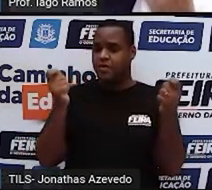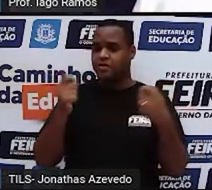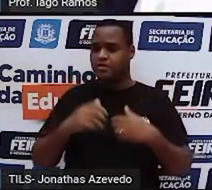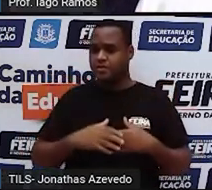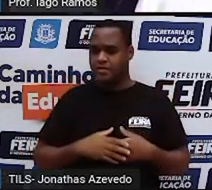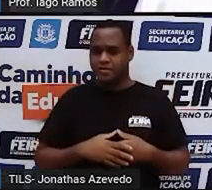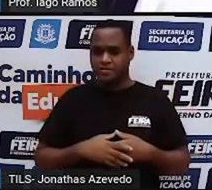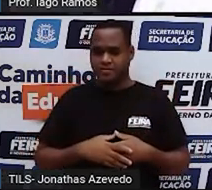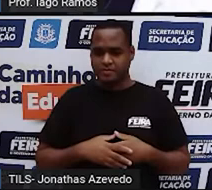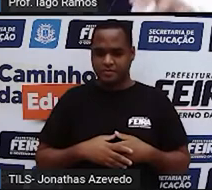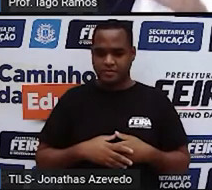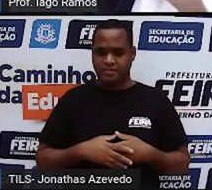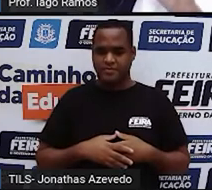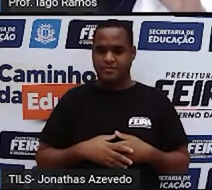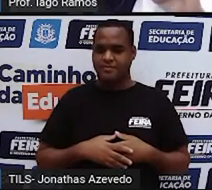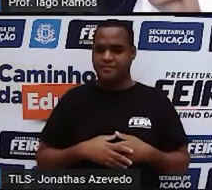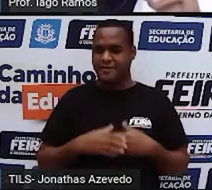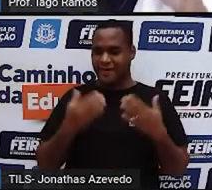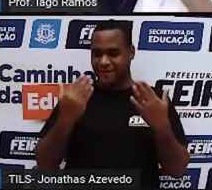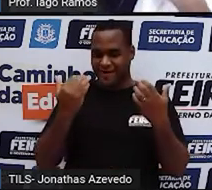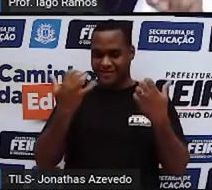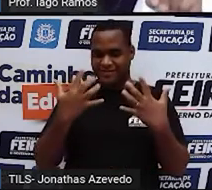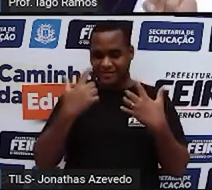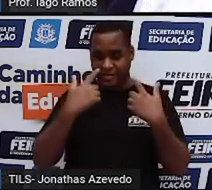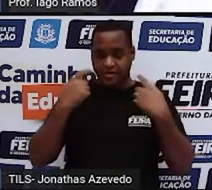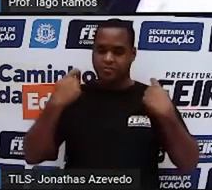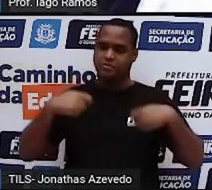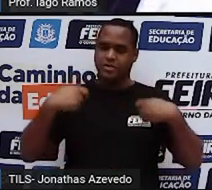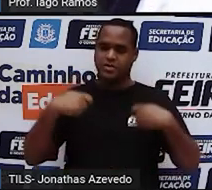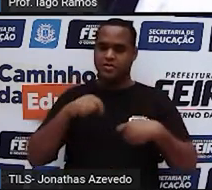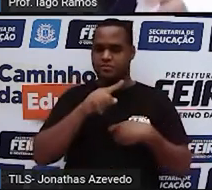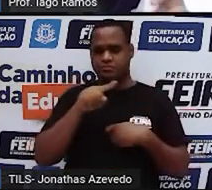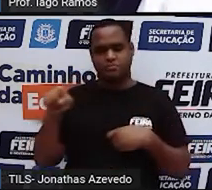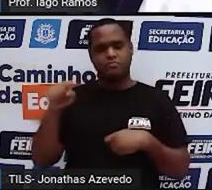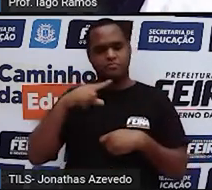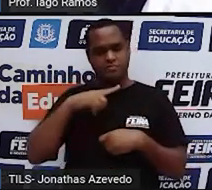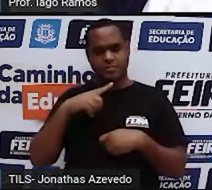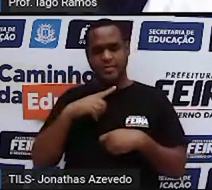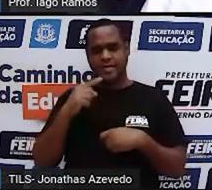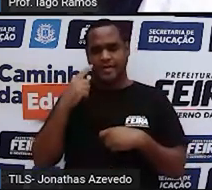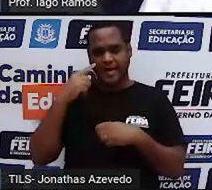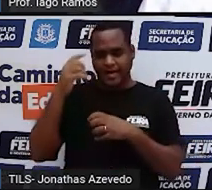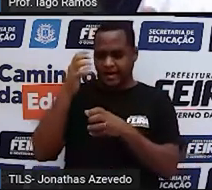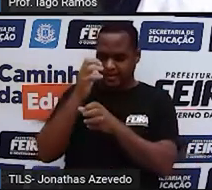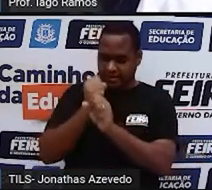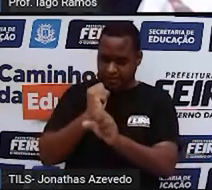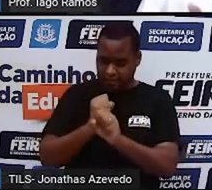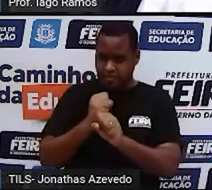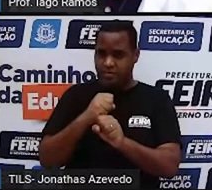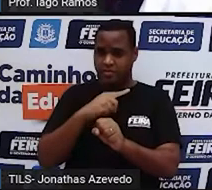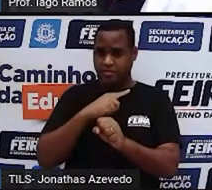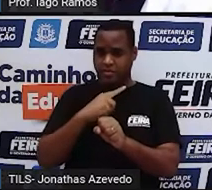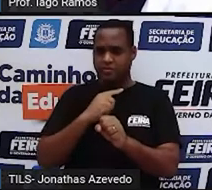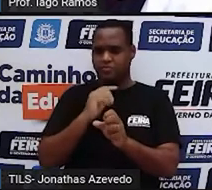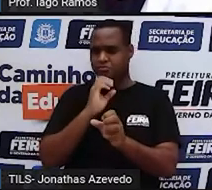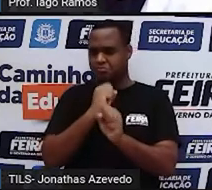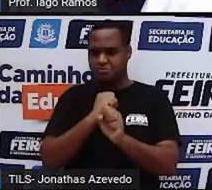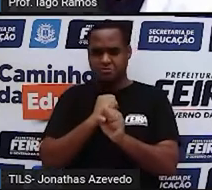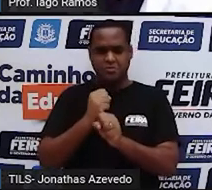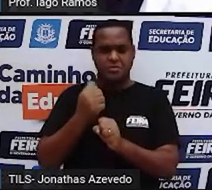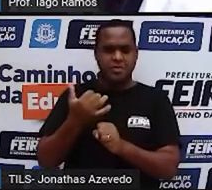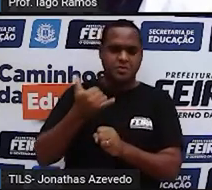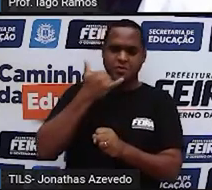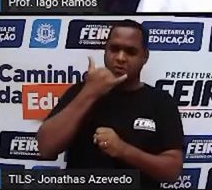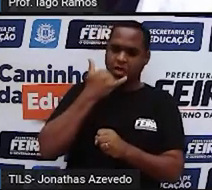vem comigo, só que eu vou precisar que você tenha aí uma calculadora, pode ser a calculadora de um celular,